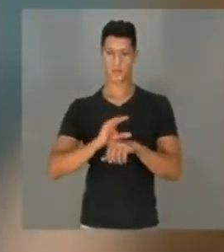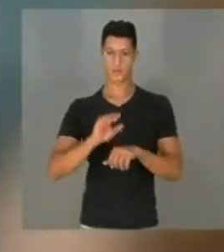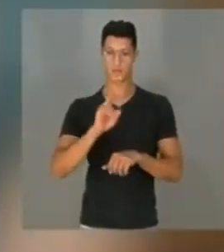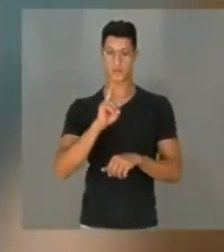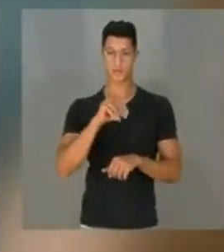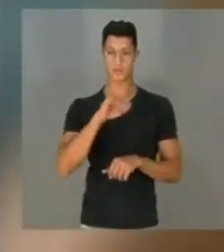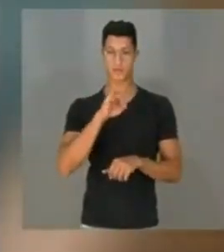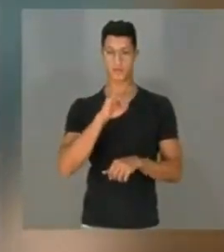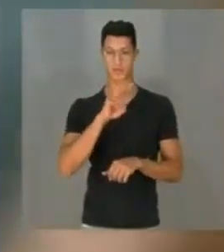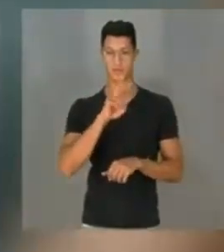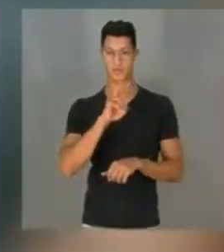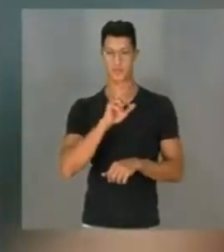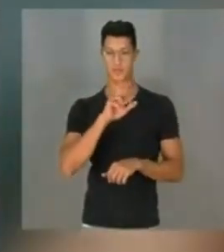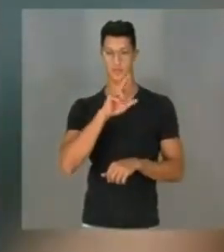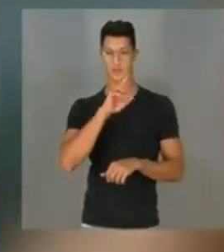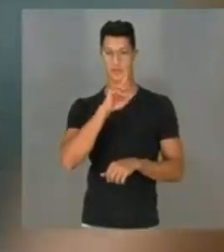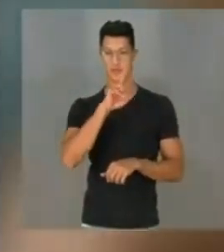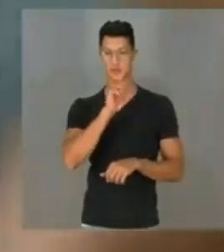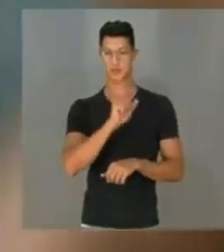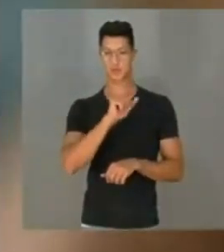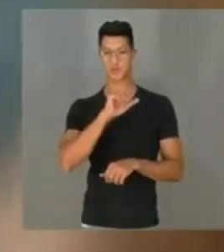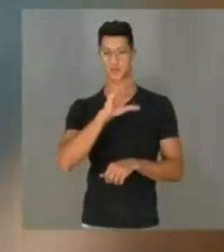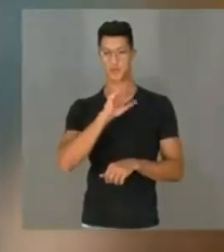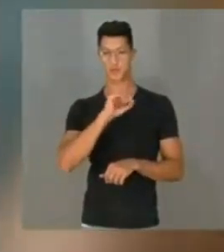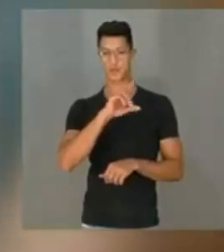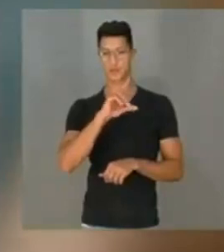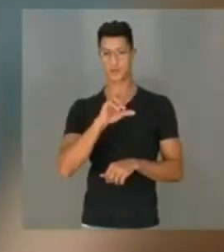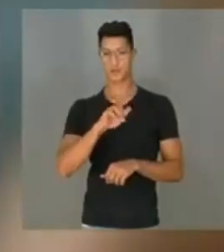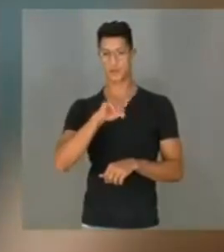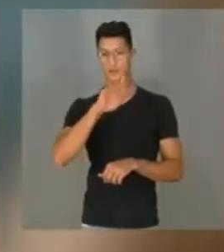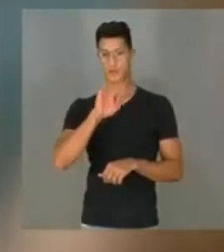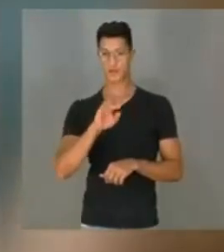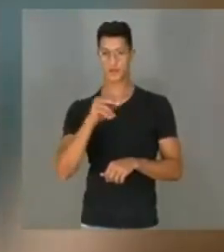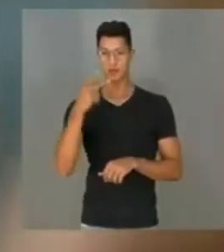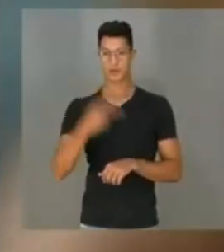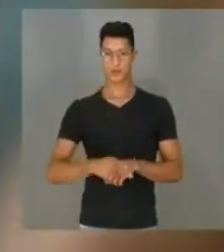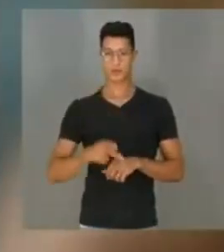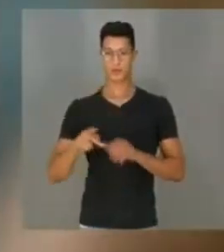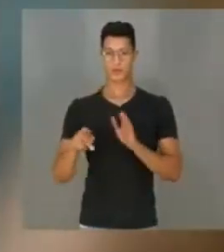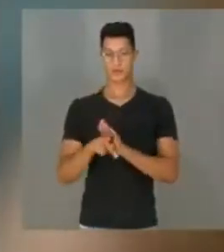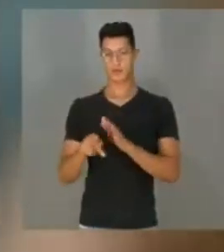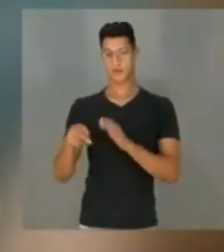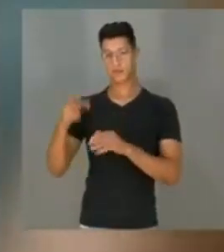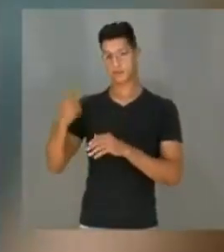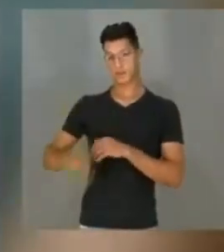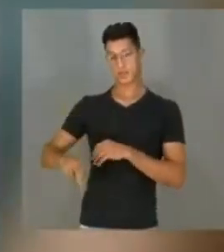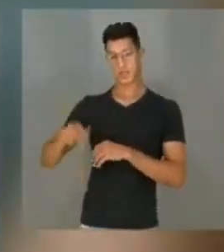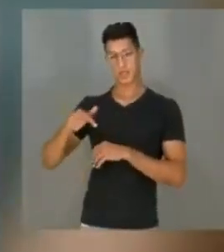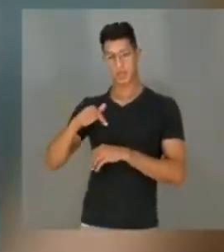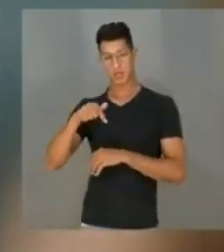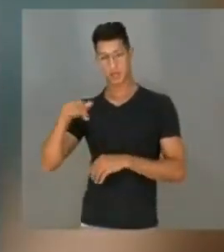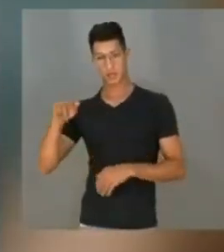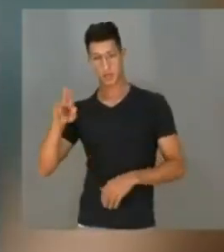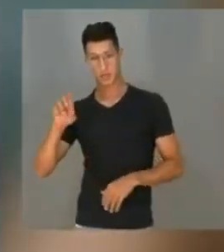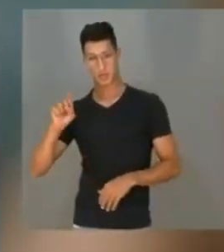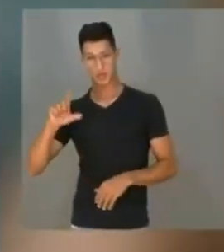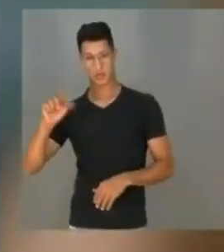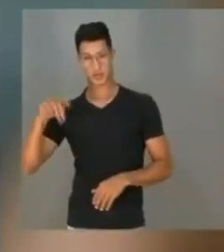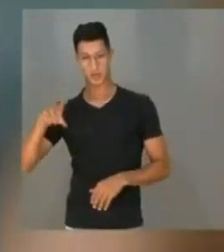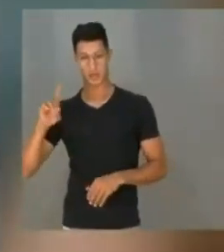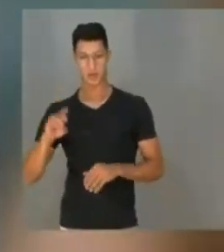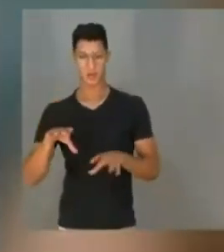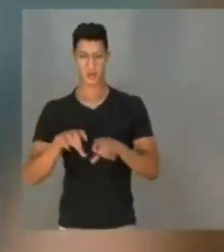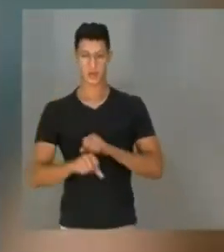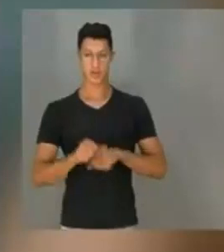Endeavor College of Natural Health aqui na Gold Coast, Queensland. Eu estou formada